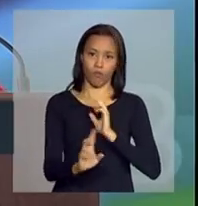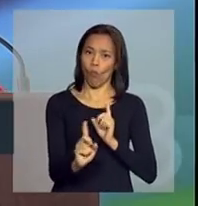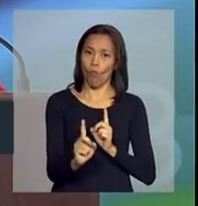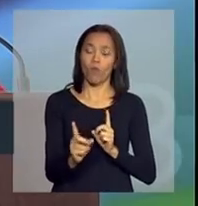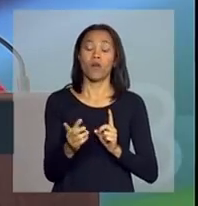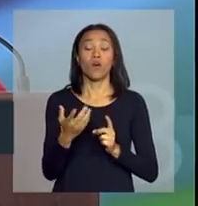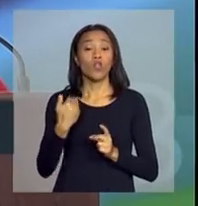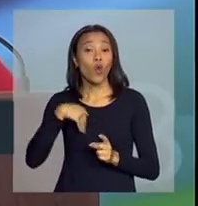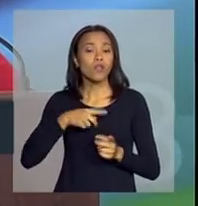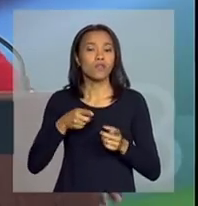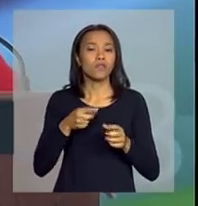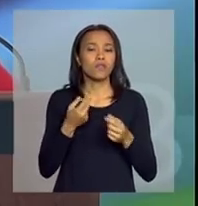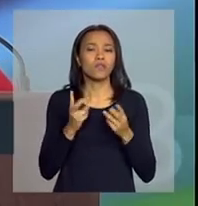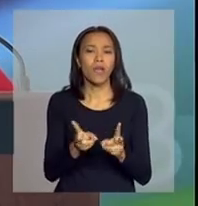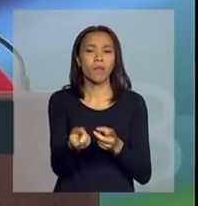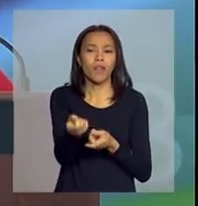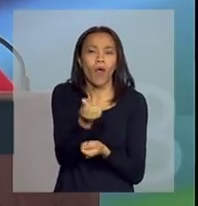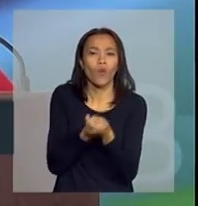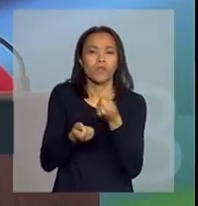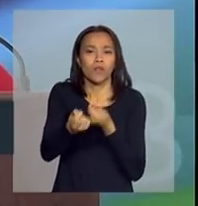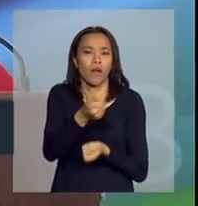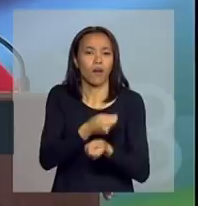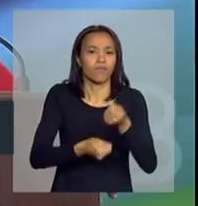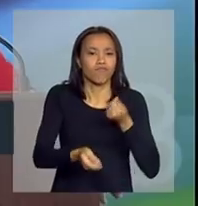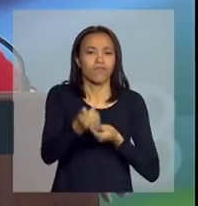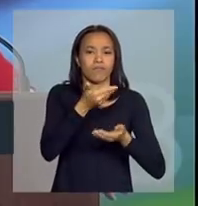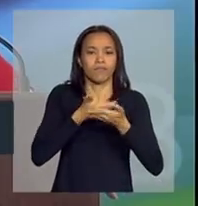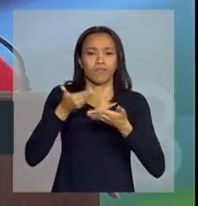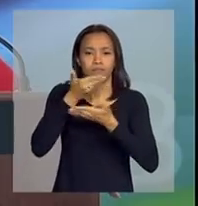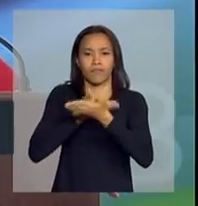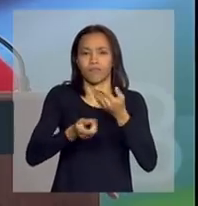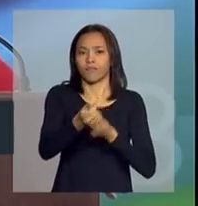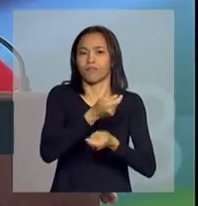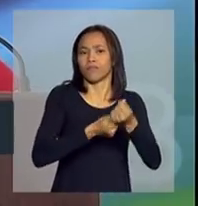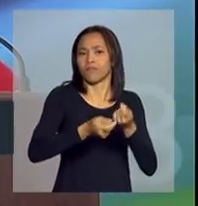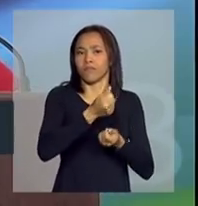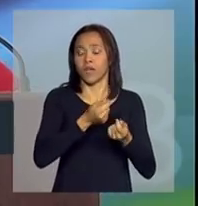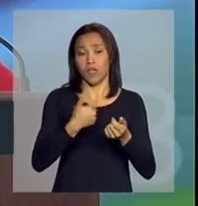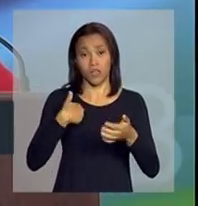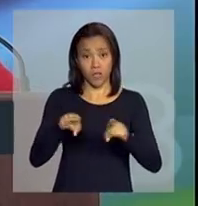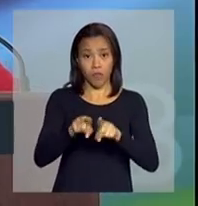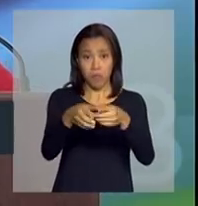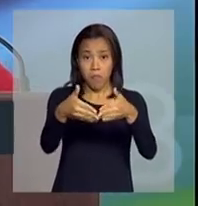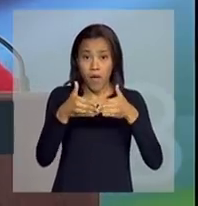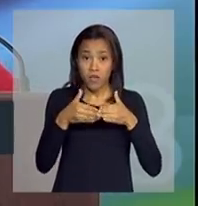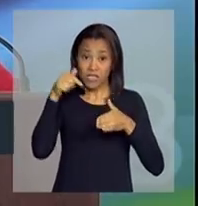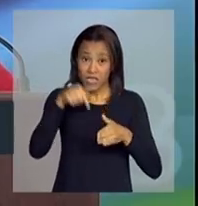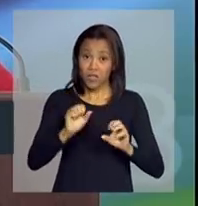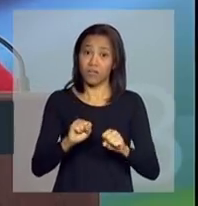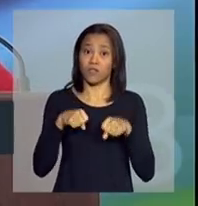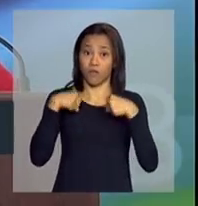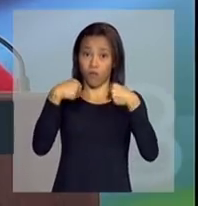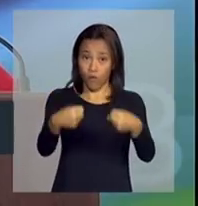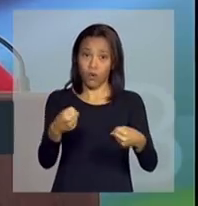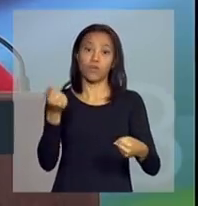através de negociações que isso era possível. E peço sobretudo que esse esforço ocorra.